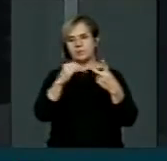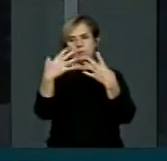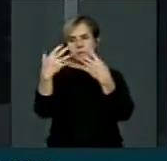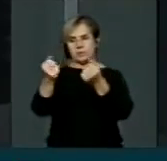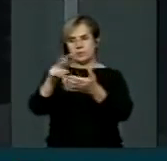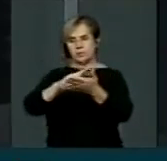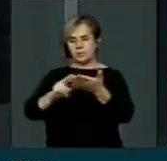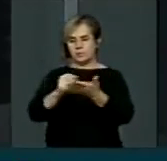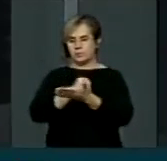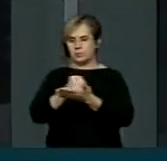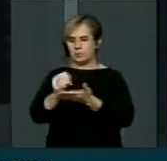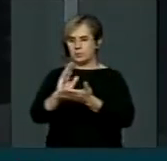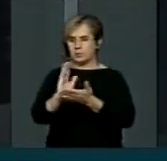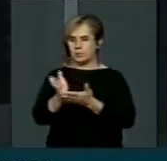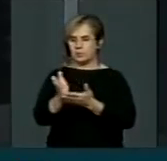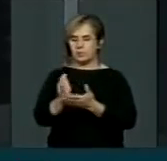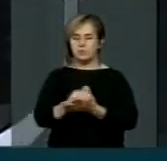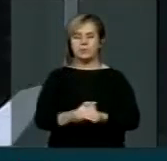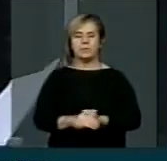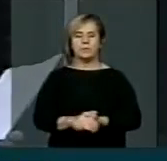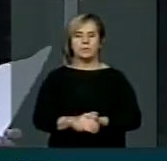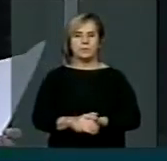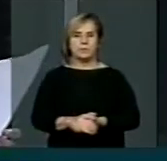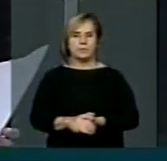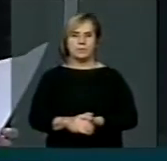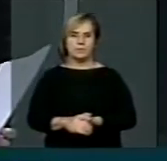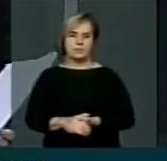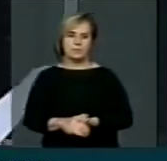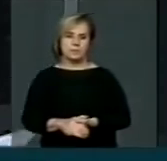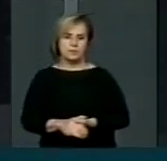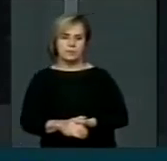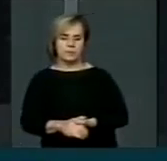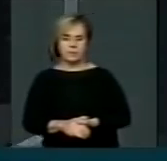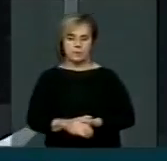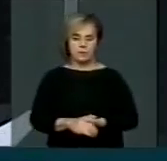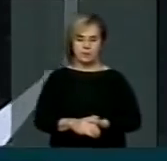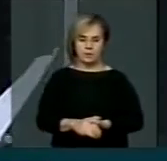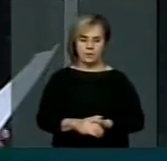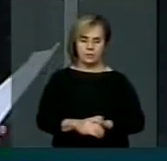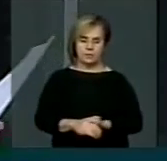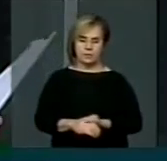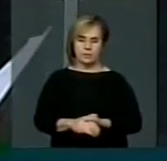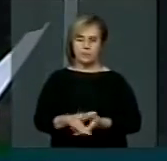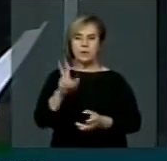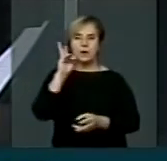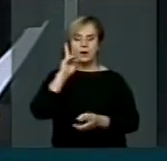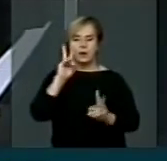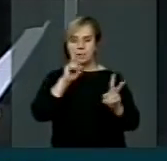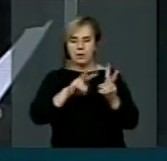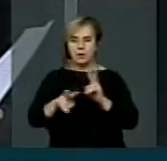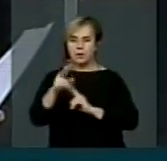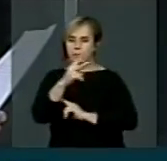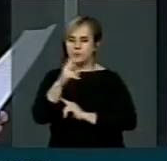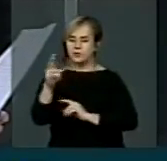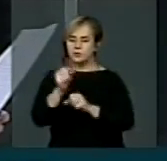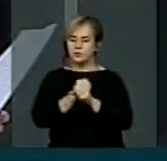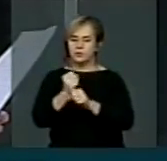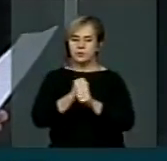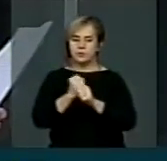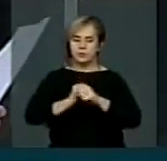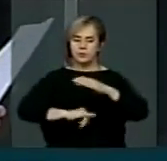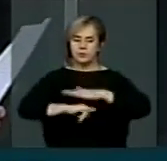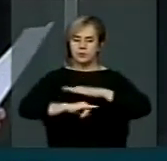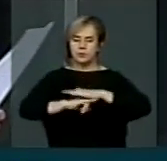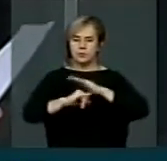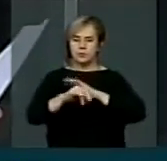lido, é um pronunciamento que faço aqui para evidenciar os 22 anos do Instituto Processos de